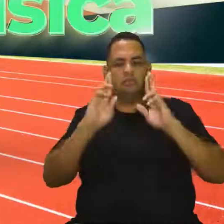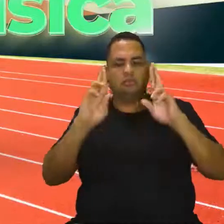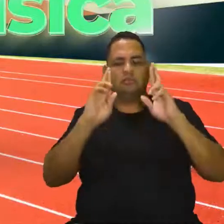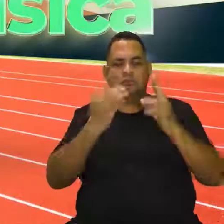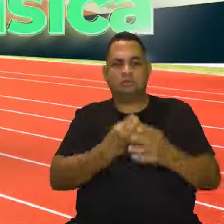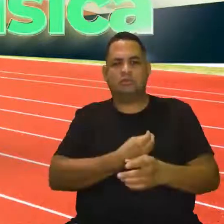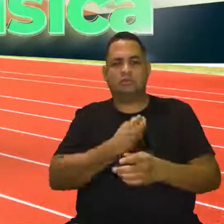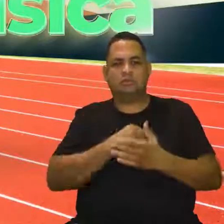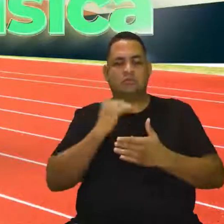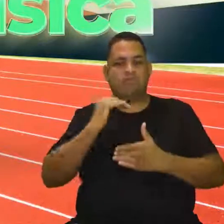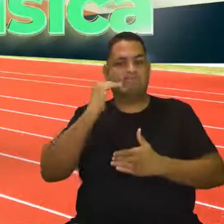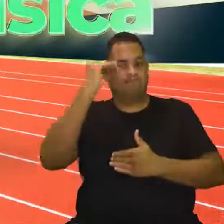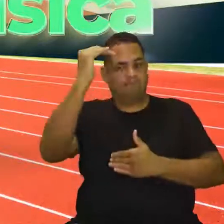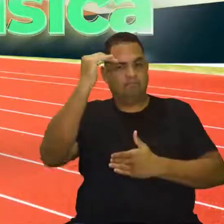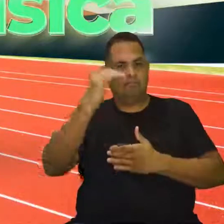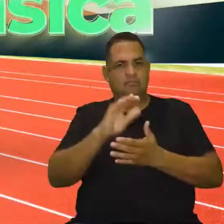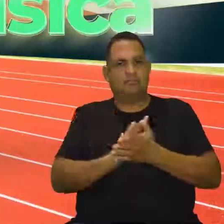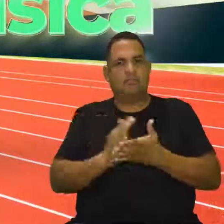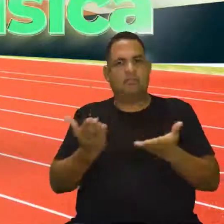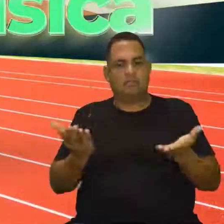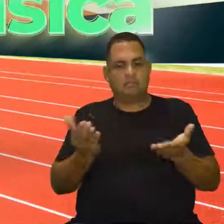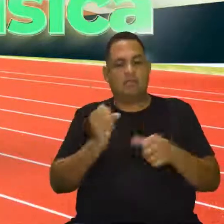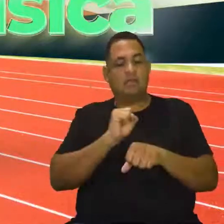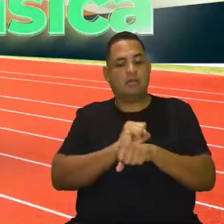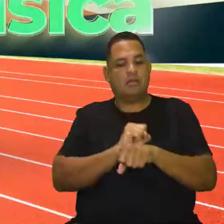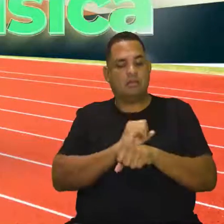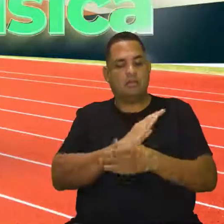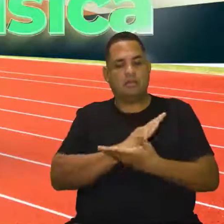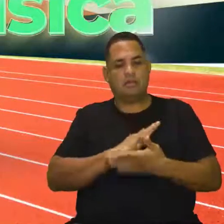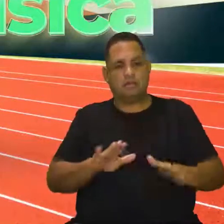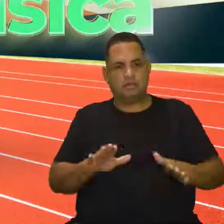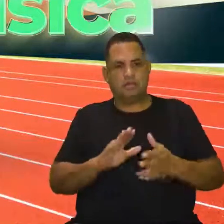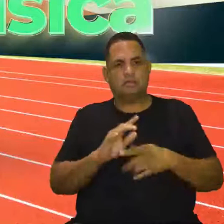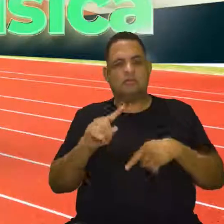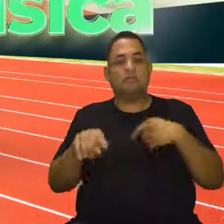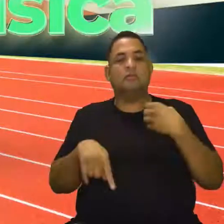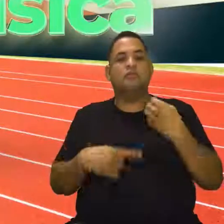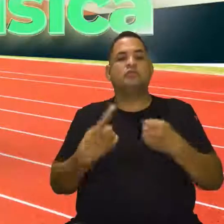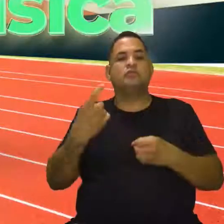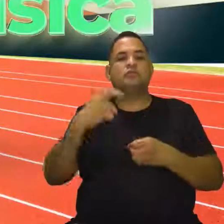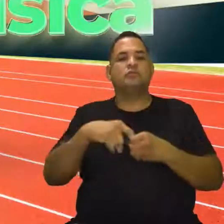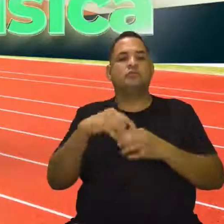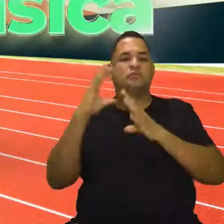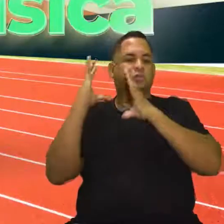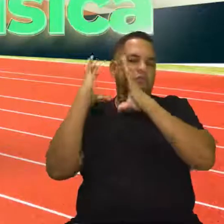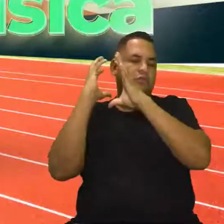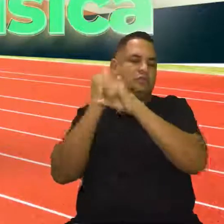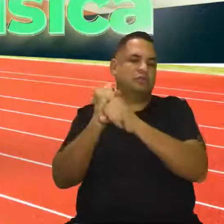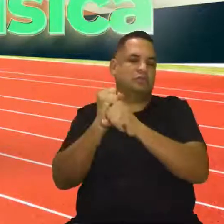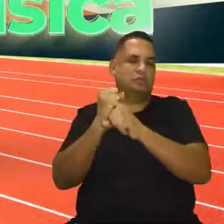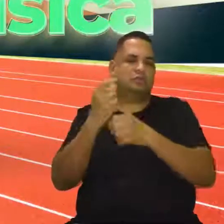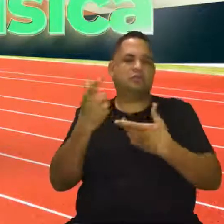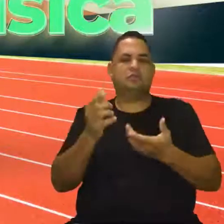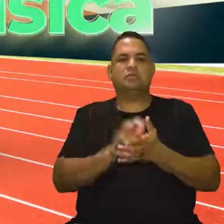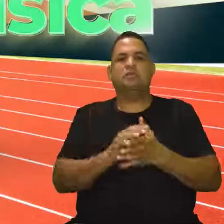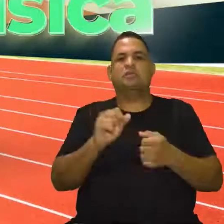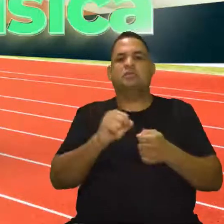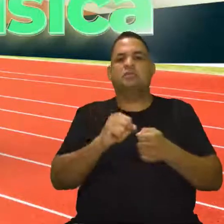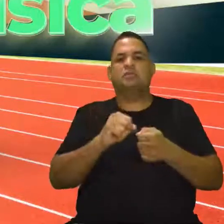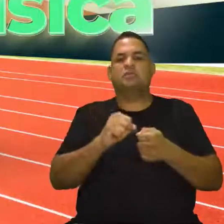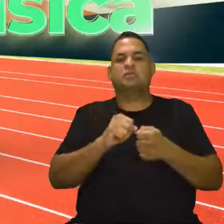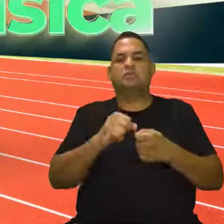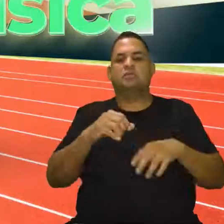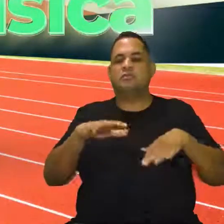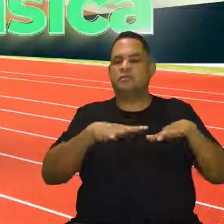de vida cada vez maior. Eu vou ficando por aqui e nós nos vemos aí na revisão. E na revisão nós vamos fazer o